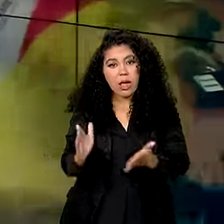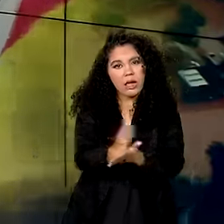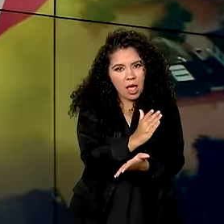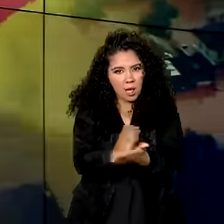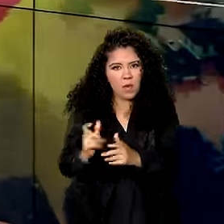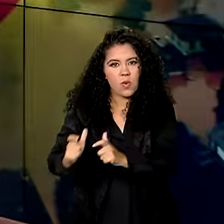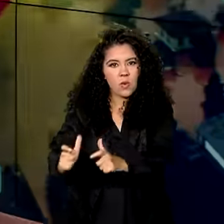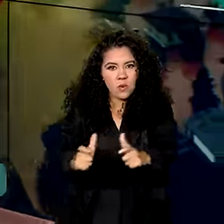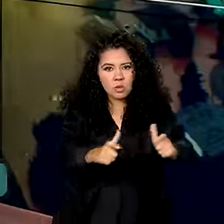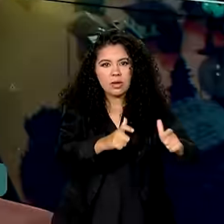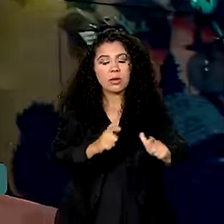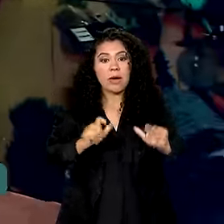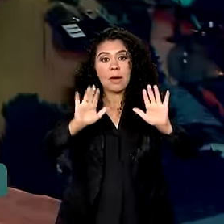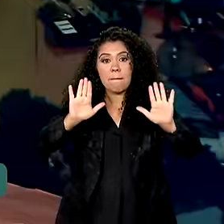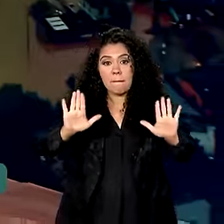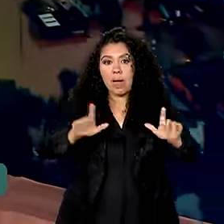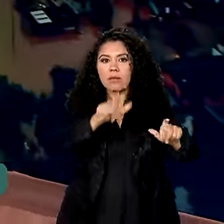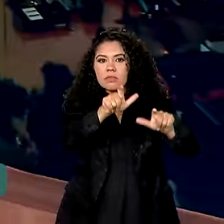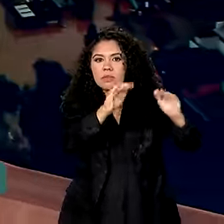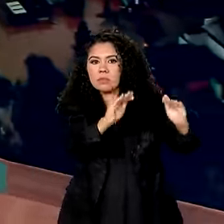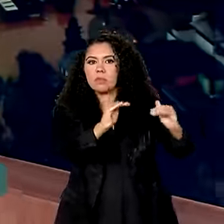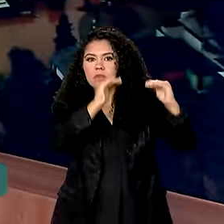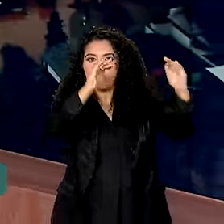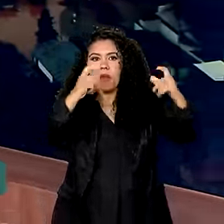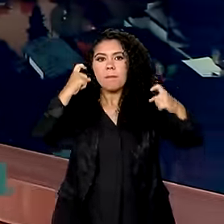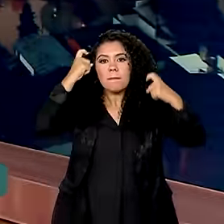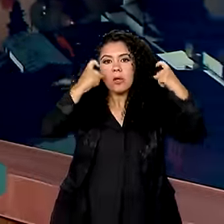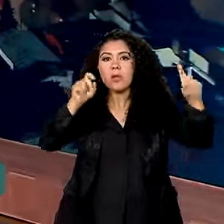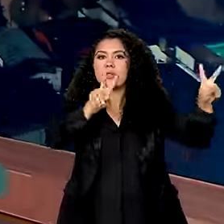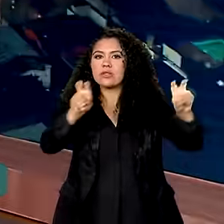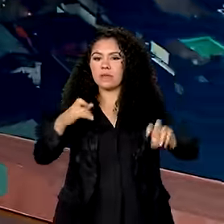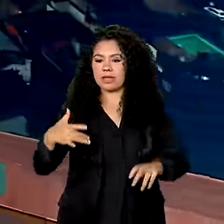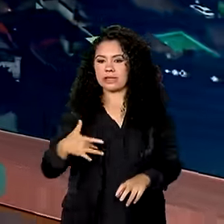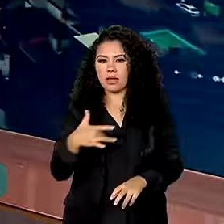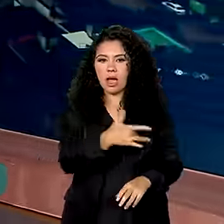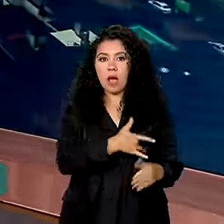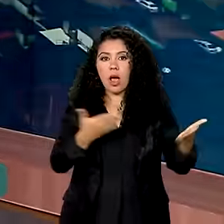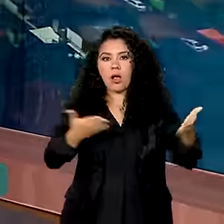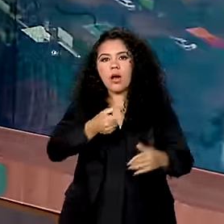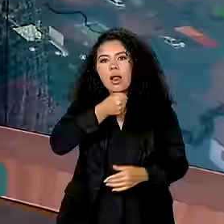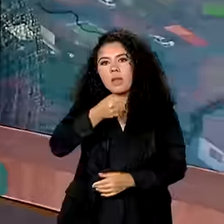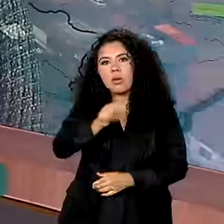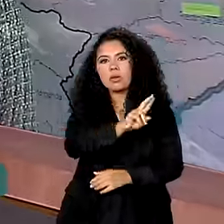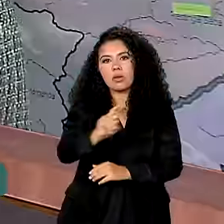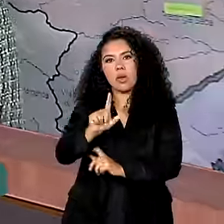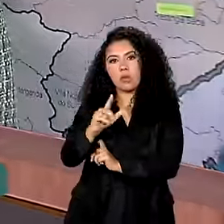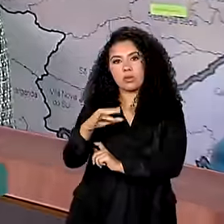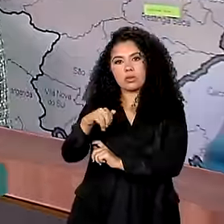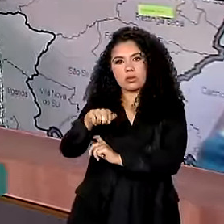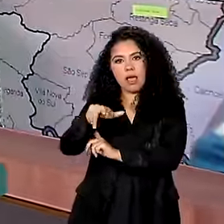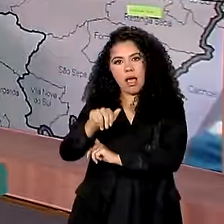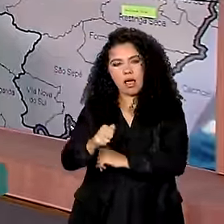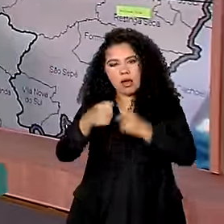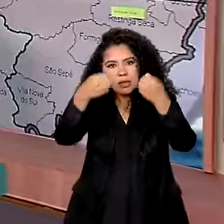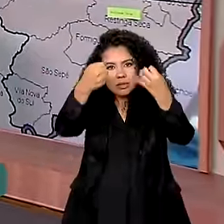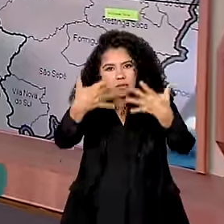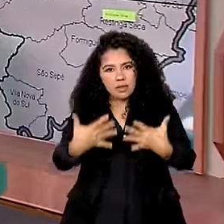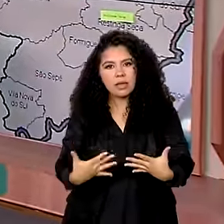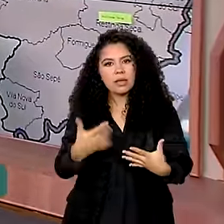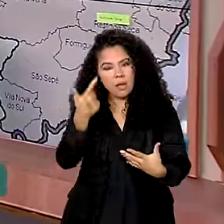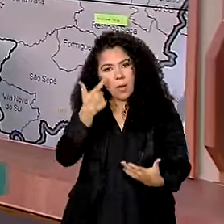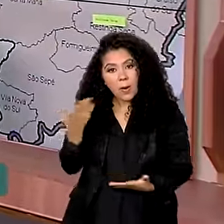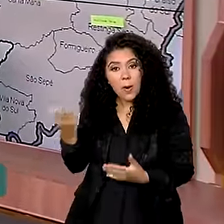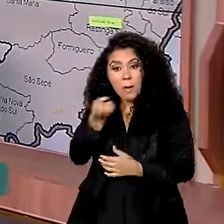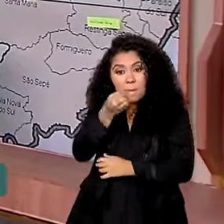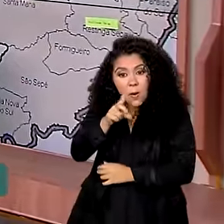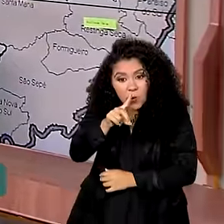A preocupação das autoridades agora é com a saúde. Vamos saber os detalhes com a repórter Luciana Colares de Holanda. Ela está lá na capital gaúcha. Luciana,